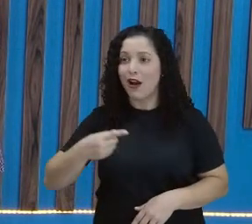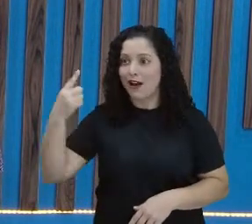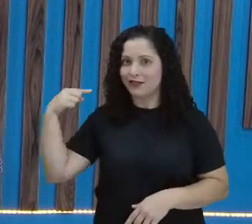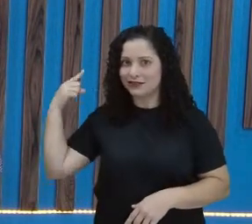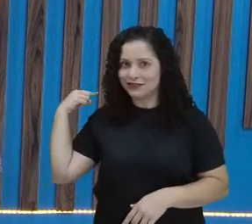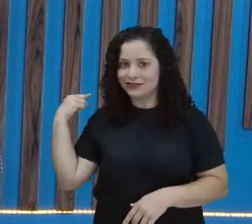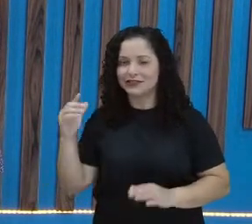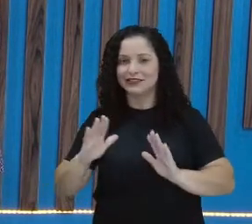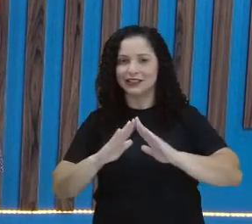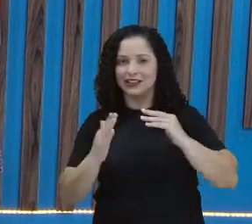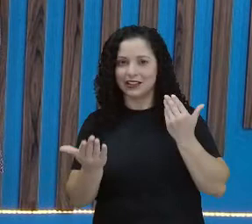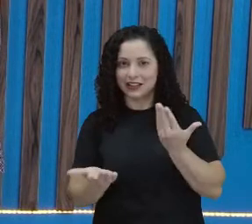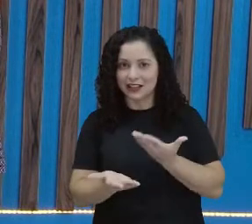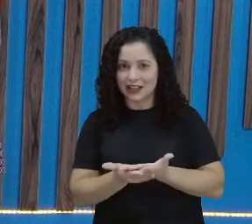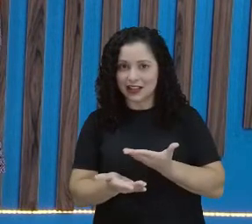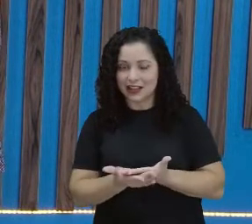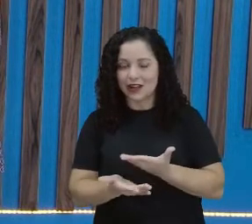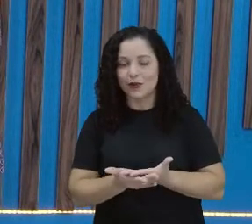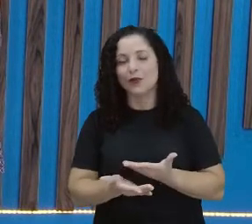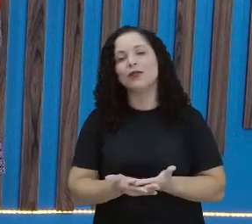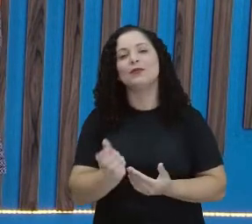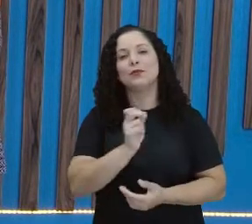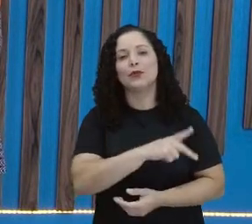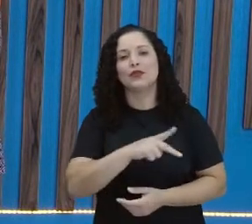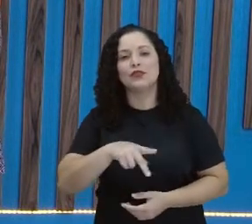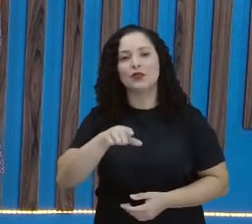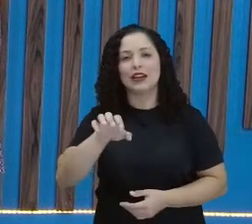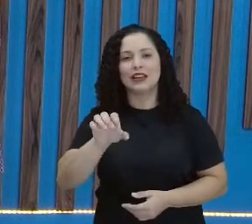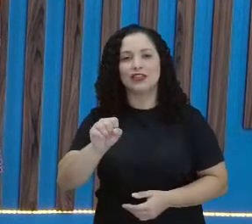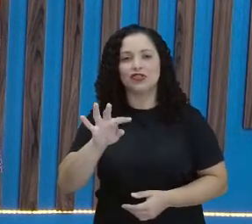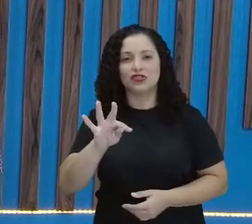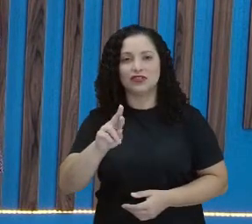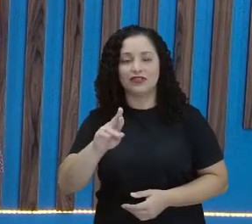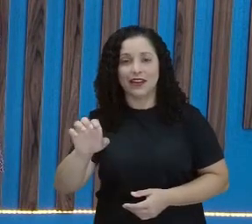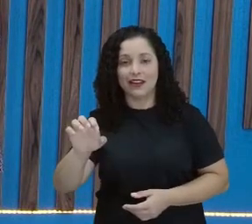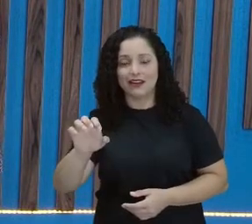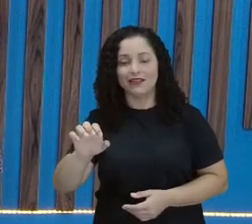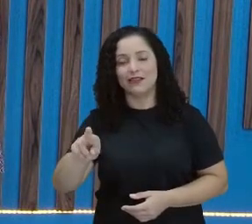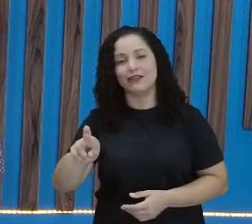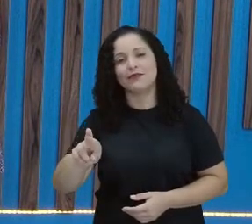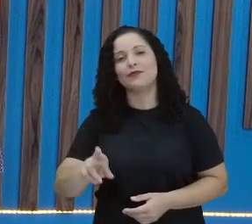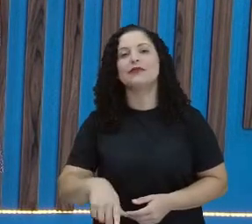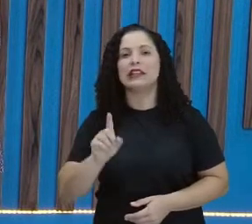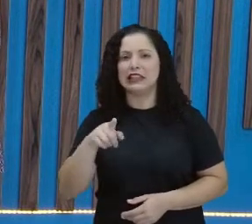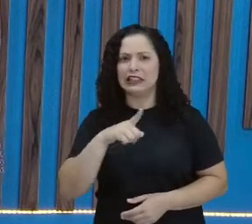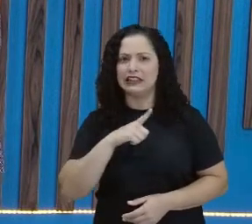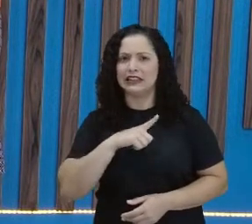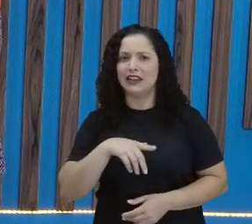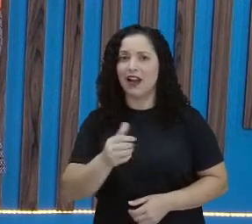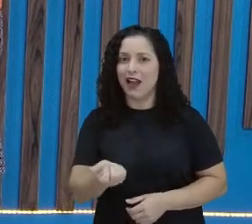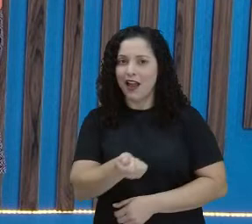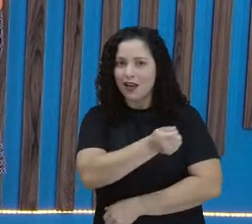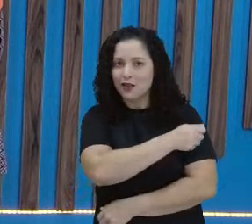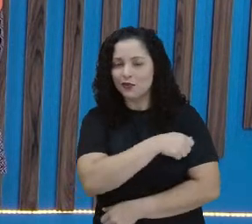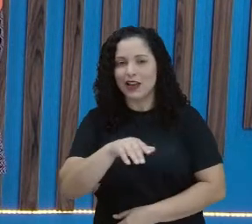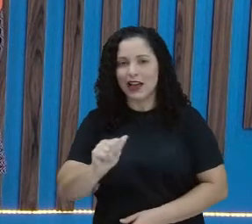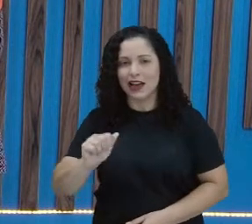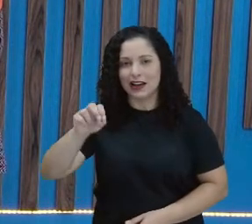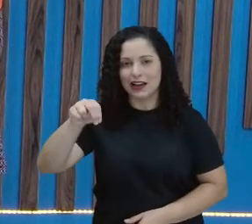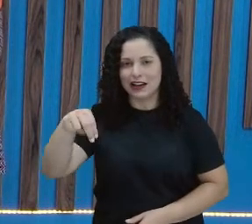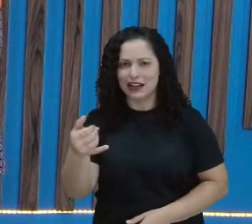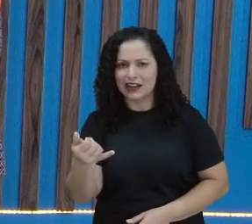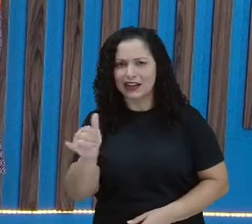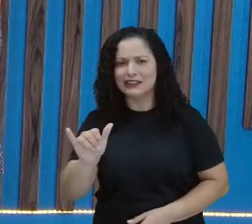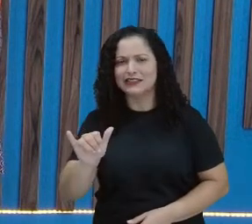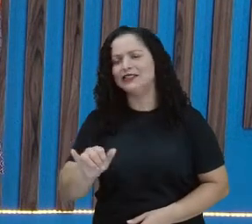Esté e eu vi que tem a participação da estudante Anne. Vamos verificar com a professora Verônica